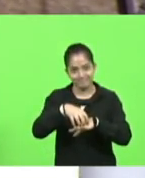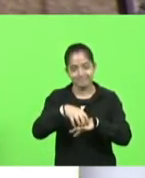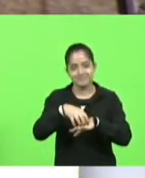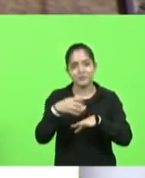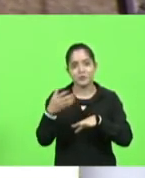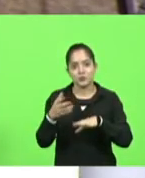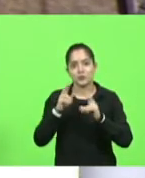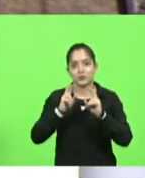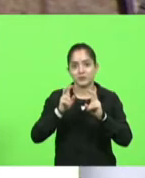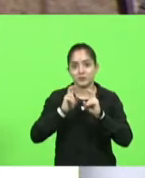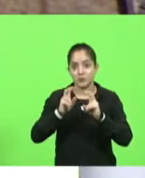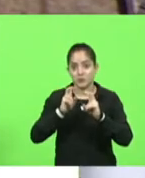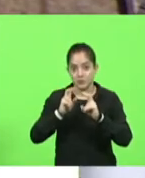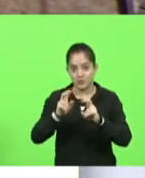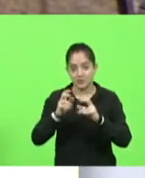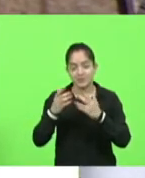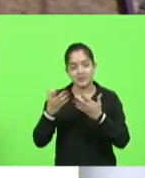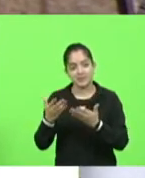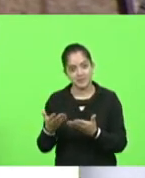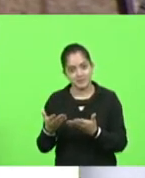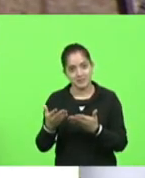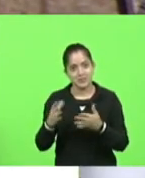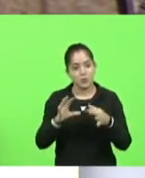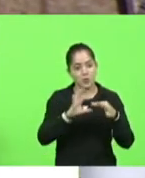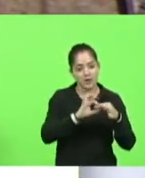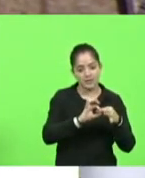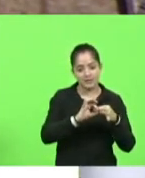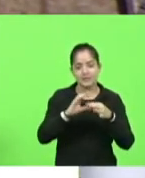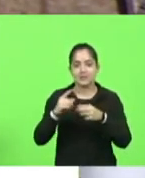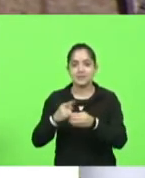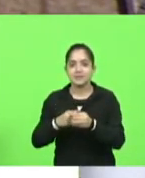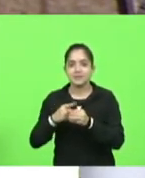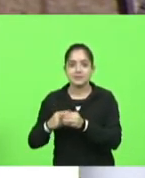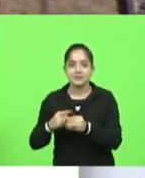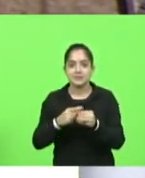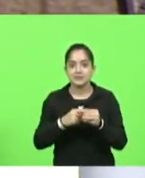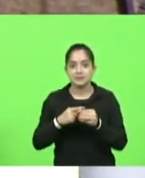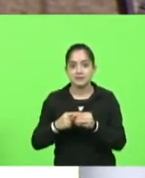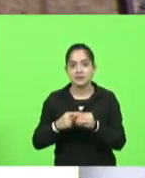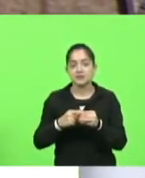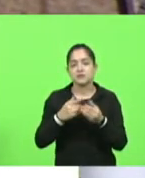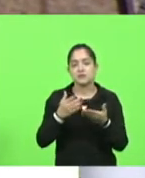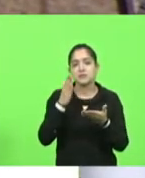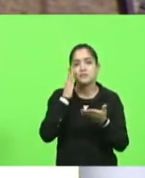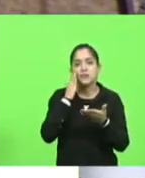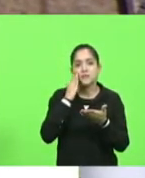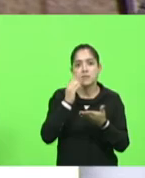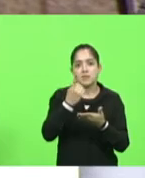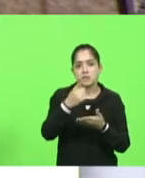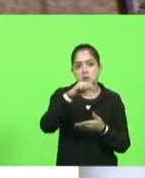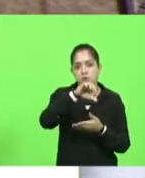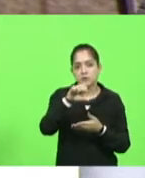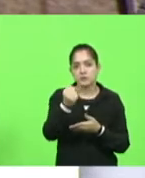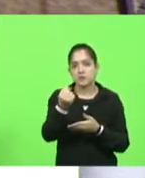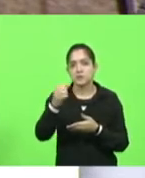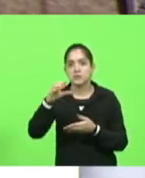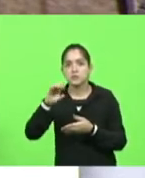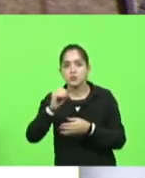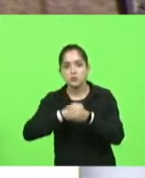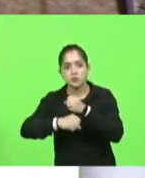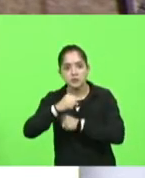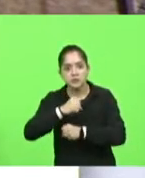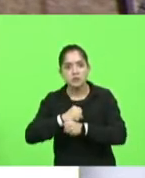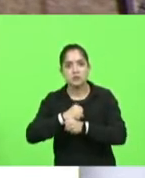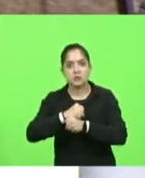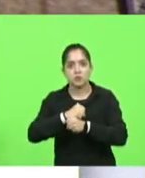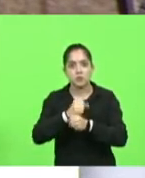os vulgos ônibus que fazem a ligação entre as cidades senhores sabiam que desde 1980 não há uma